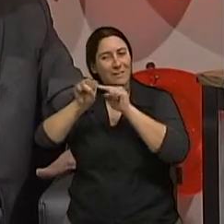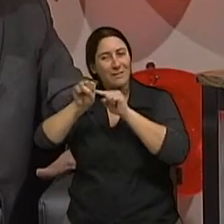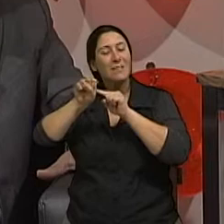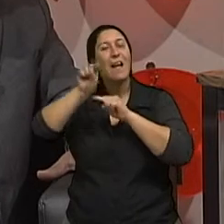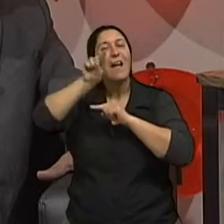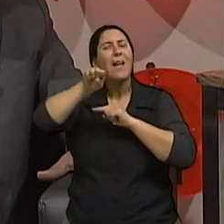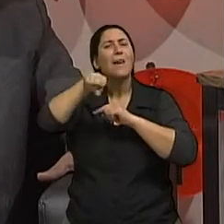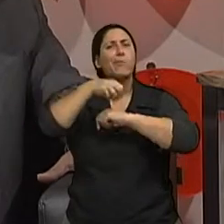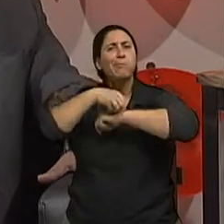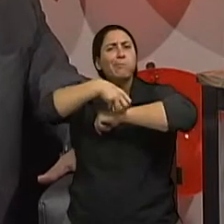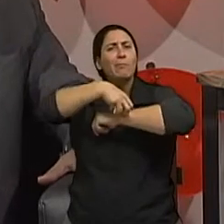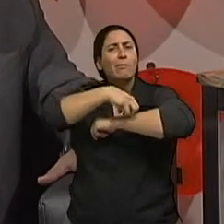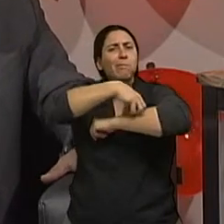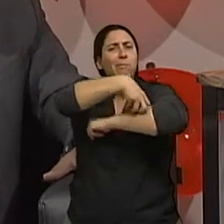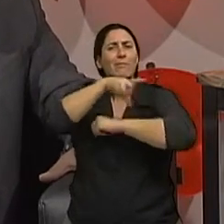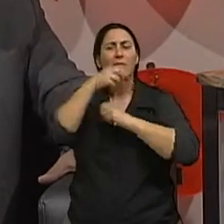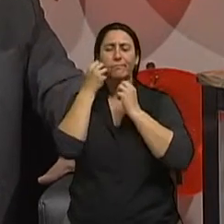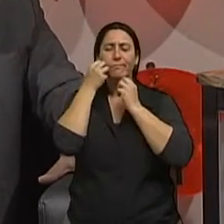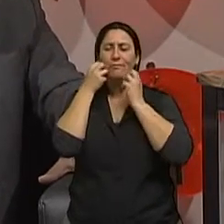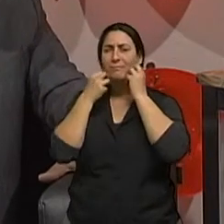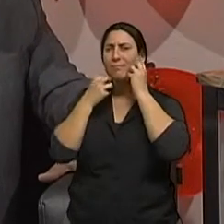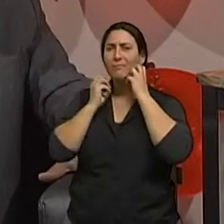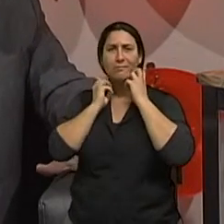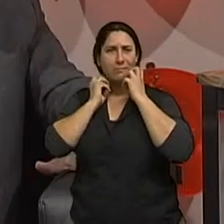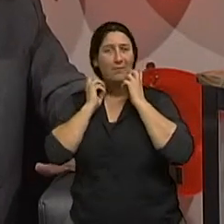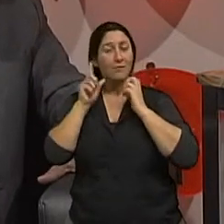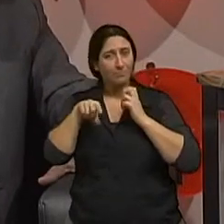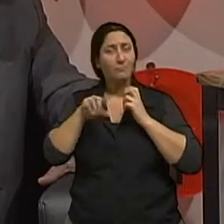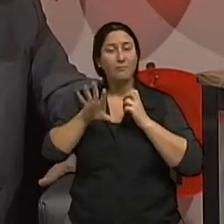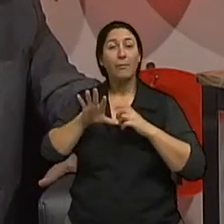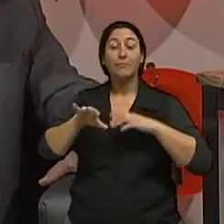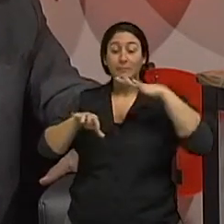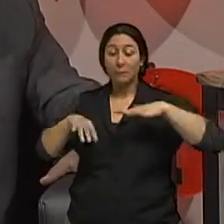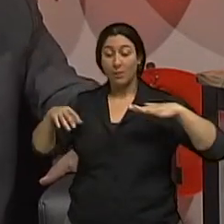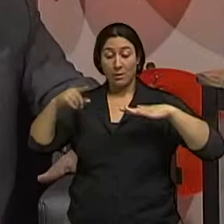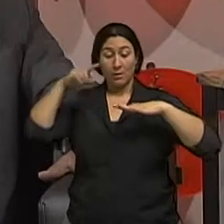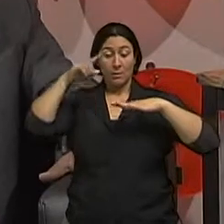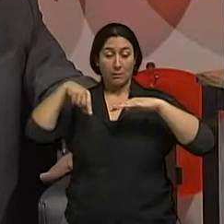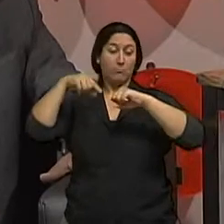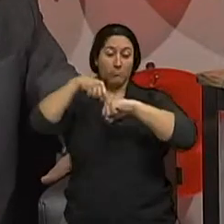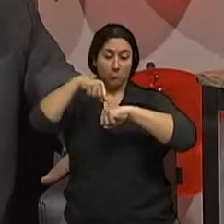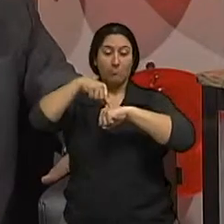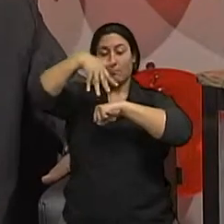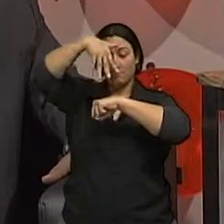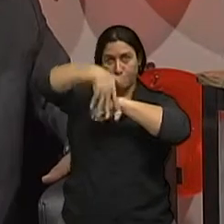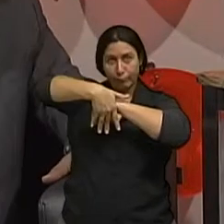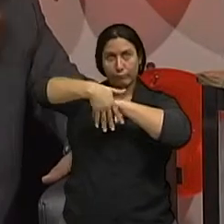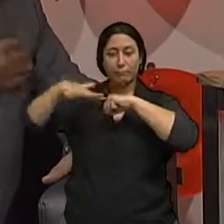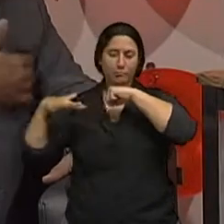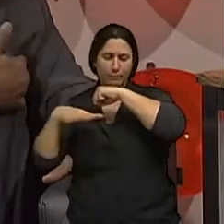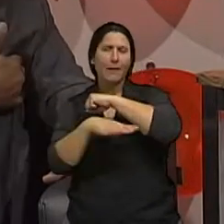frequentemente são faladas são órgãos os linfonodos são órgãos normais da população todo mundo tem região